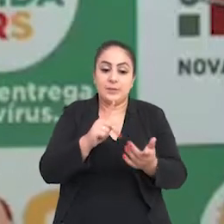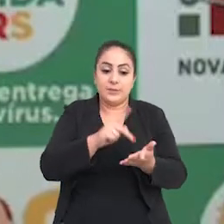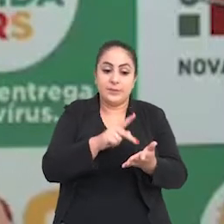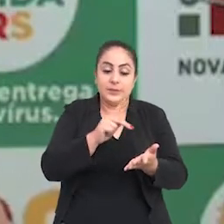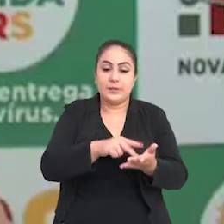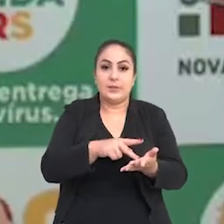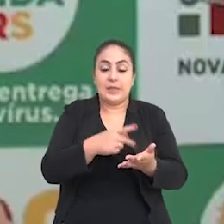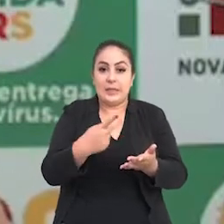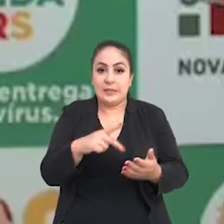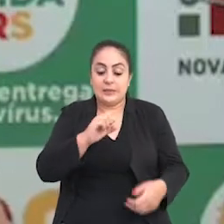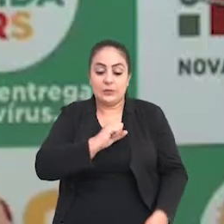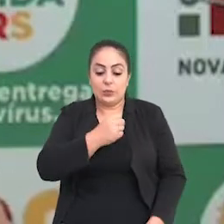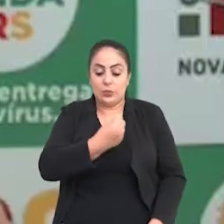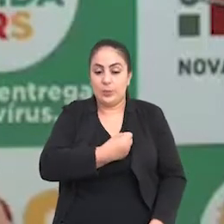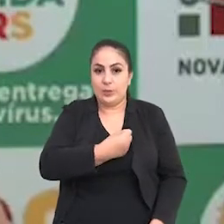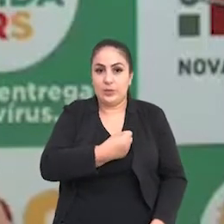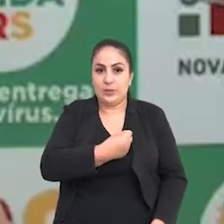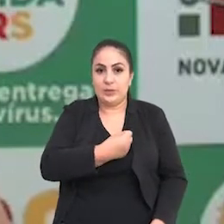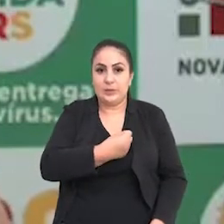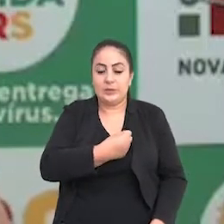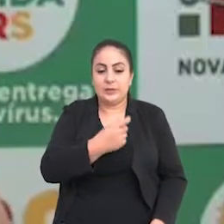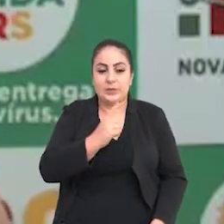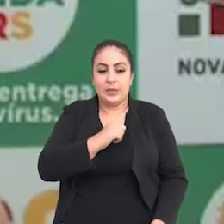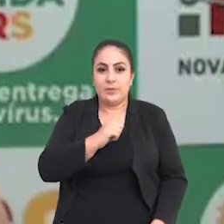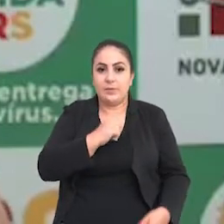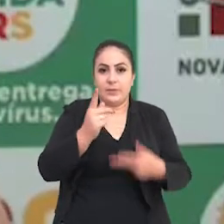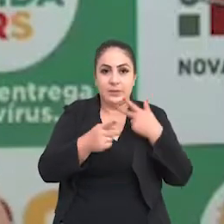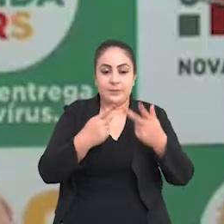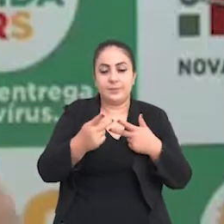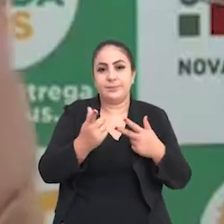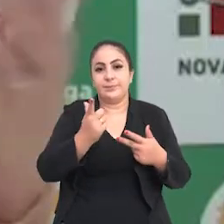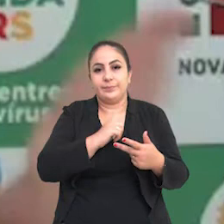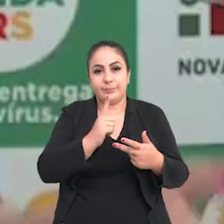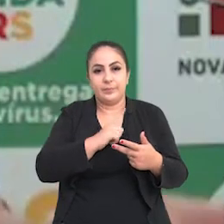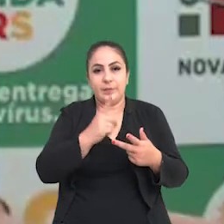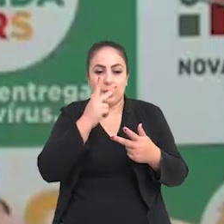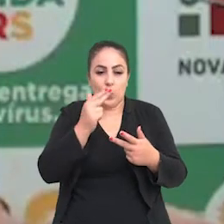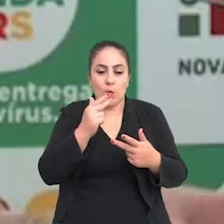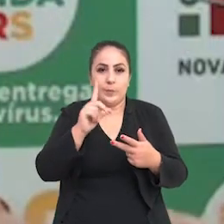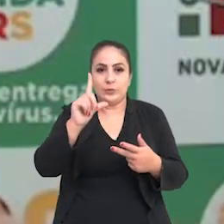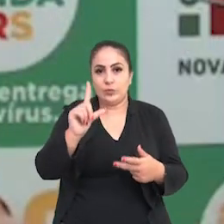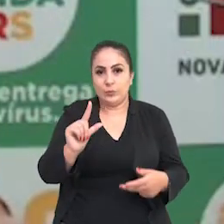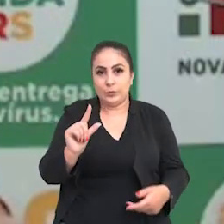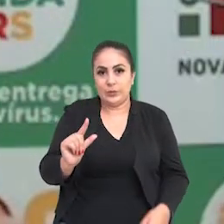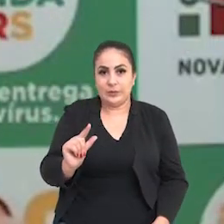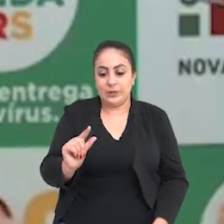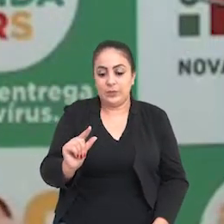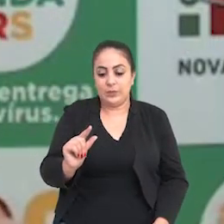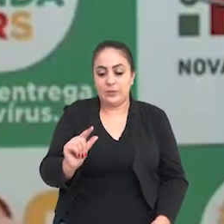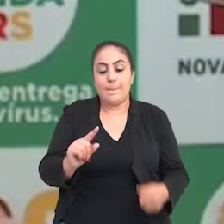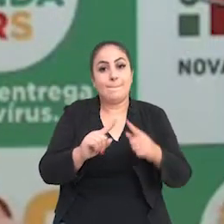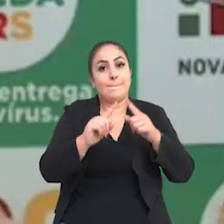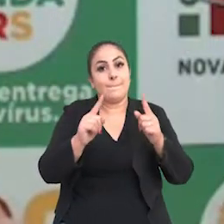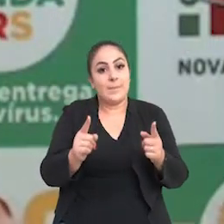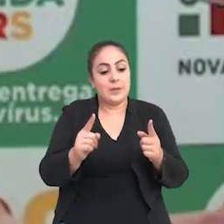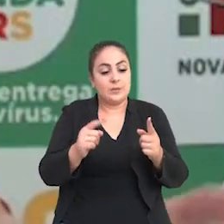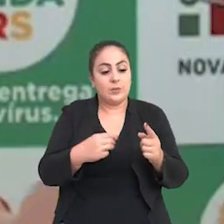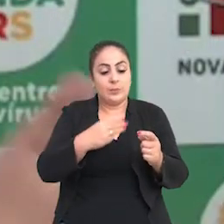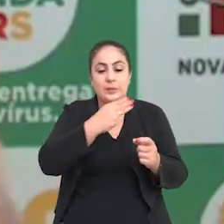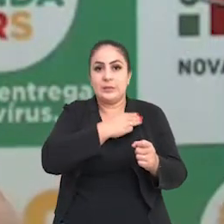que, aliás, realmente esse número foi dito que haveria uma diminuição,